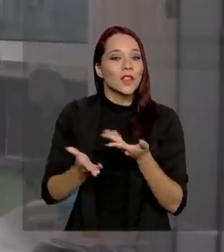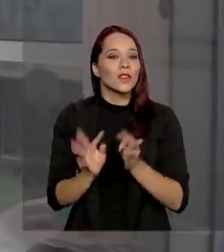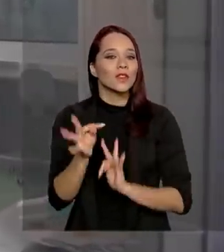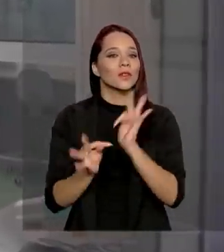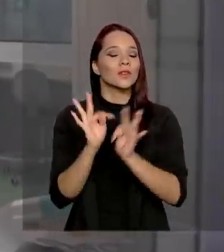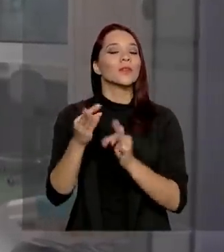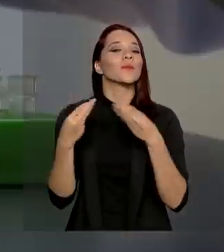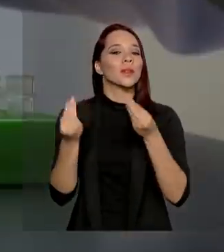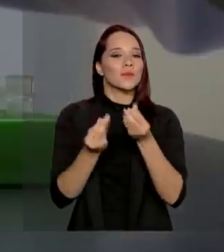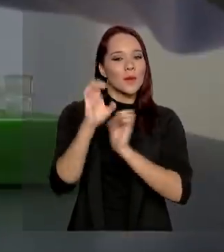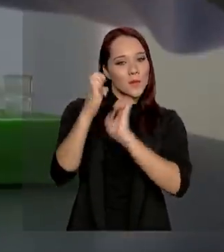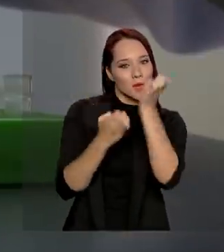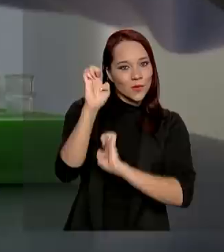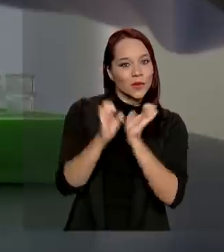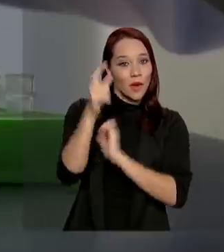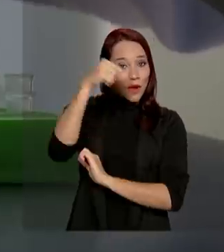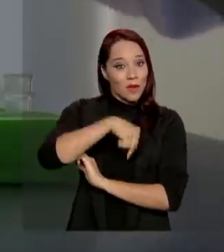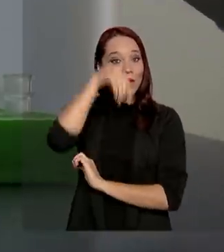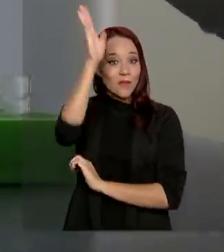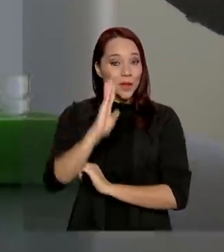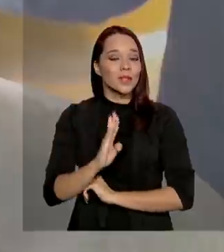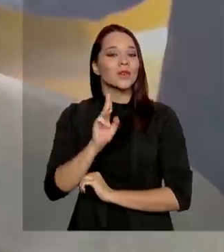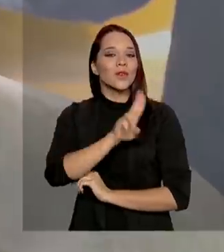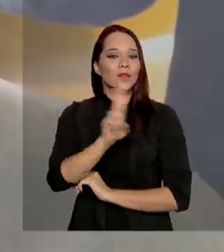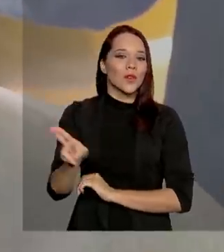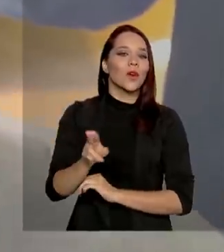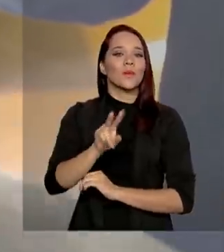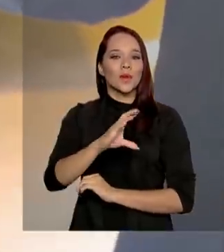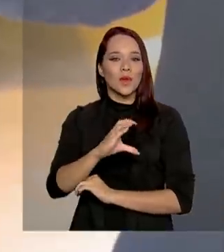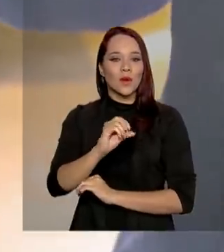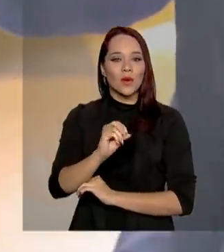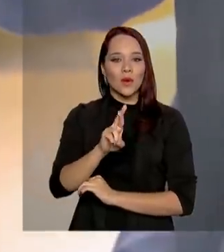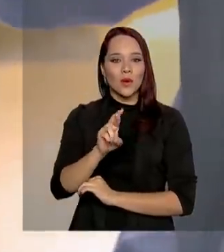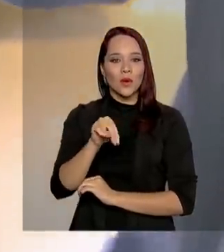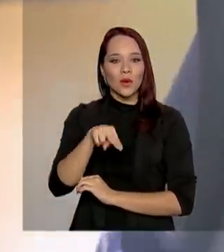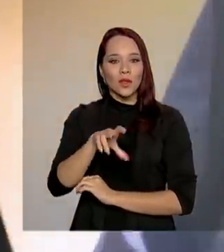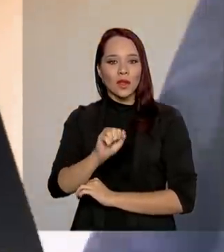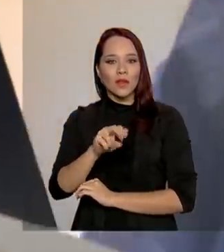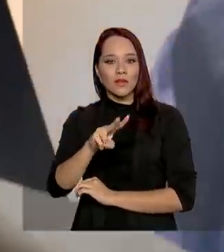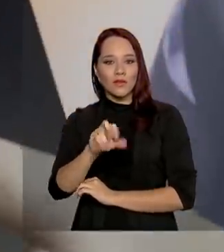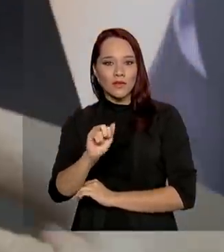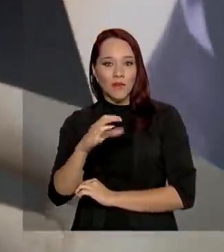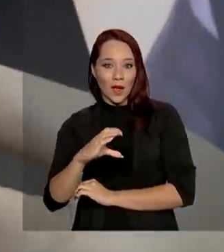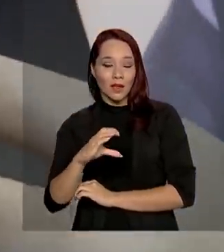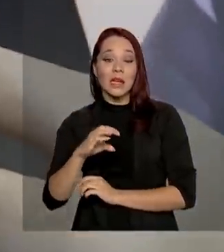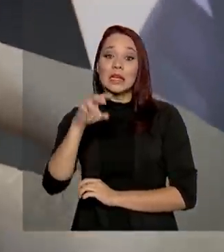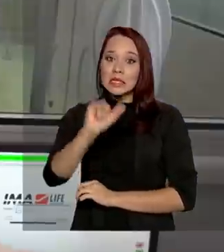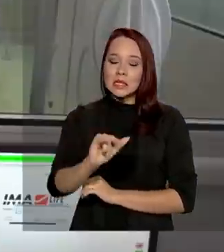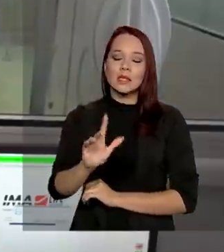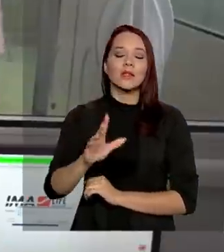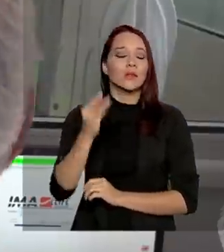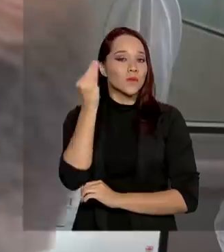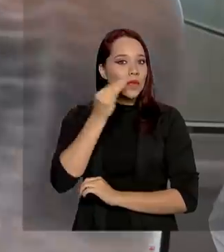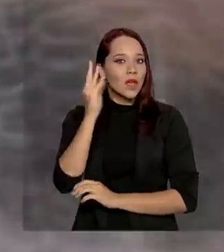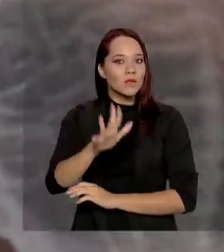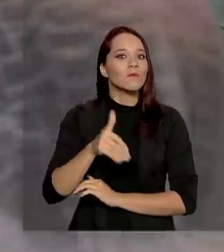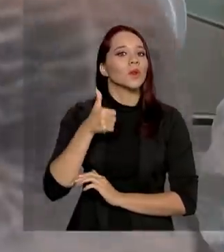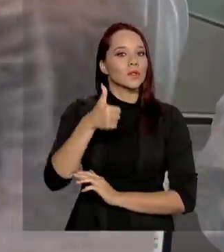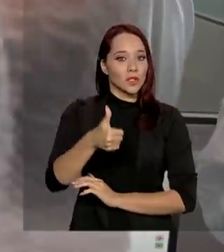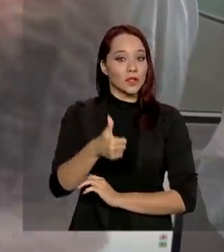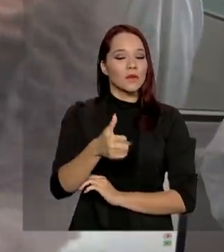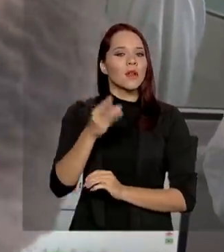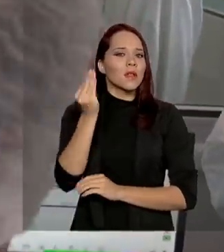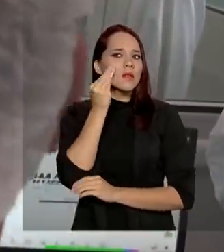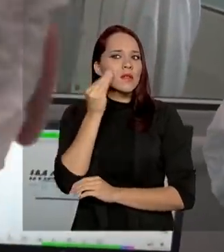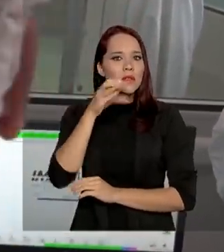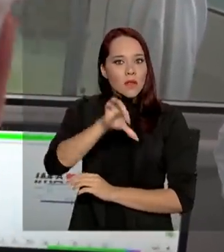para a produção nacional da vacina batizada de Coronavac, caso os testes sejam positivos. Ela será testada em